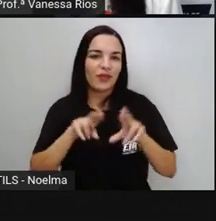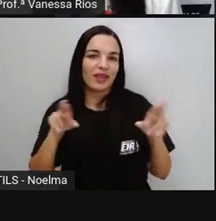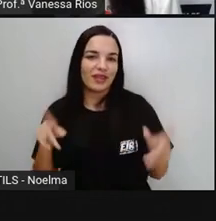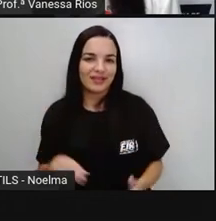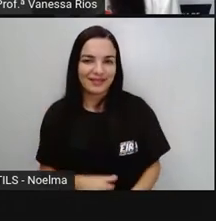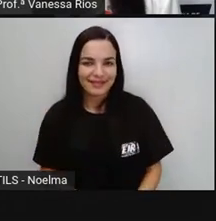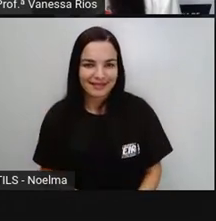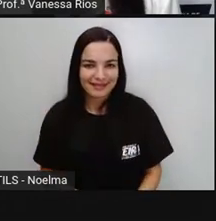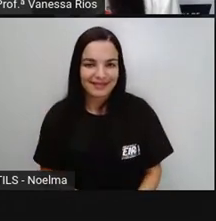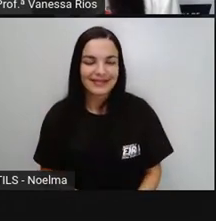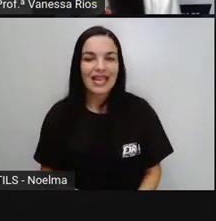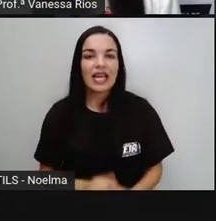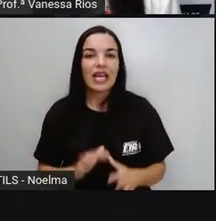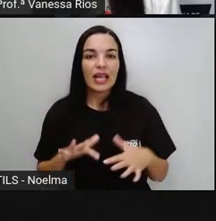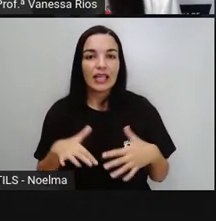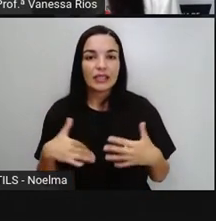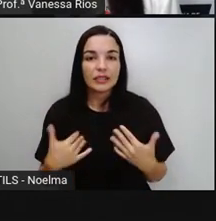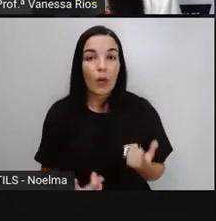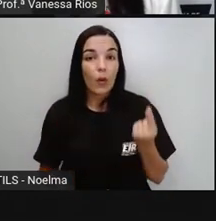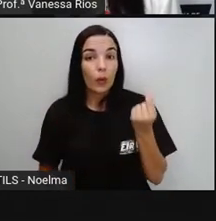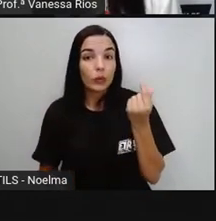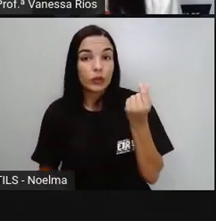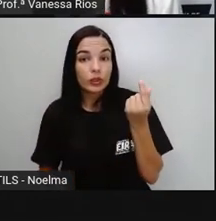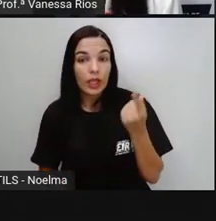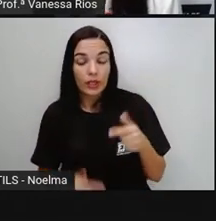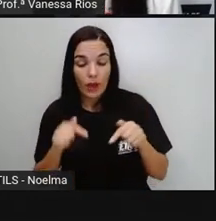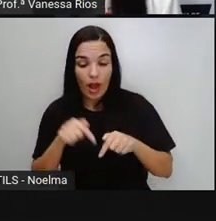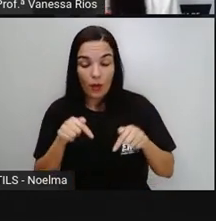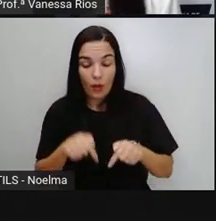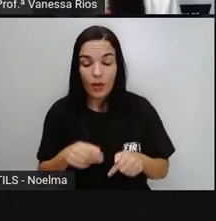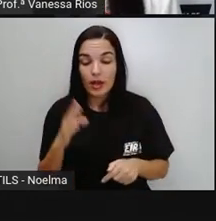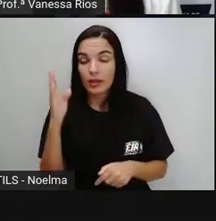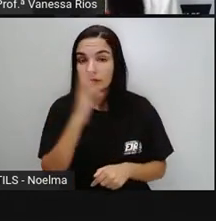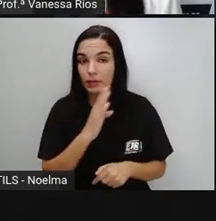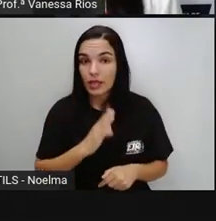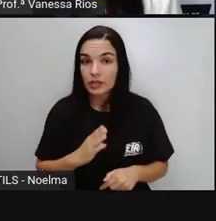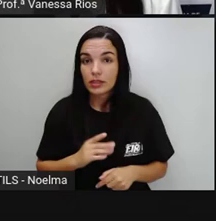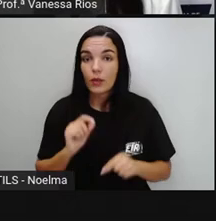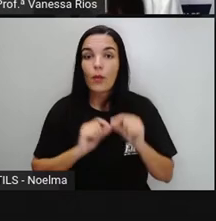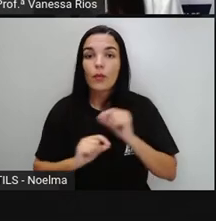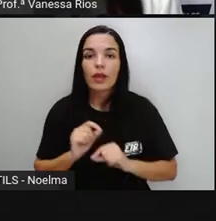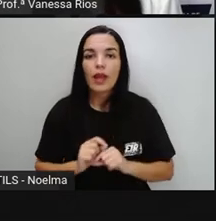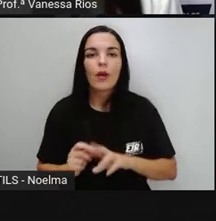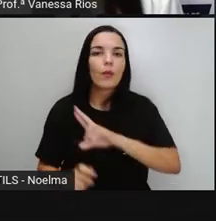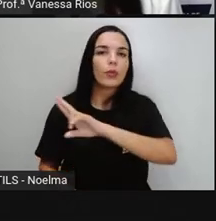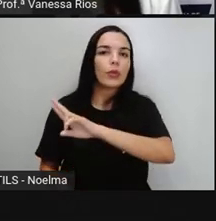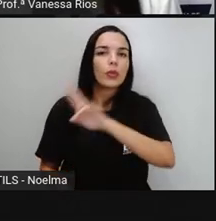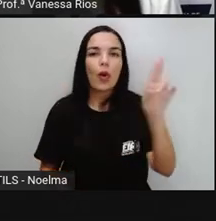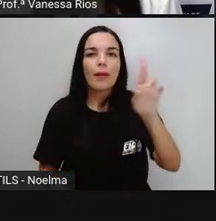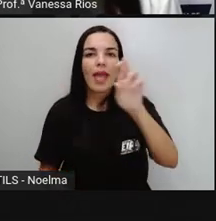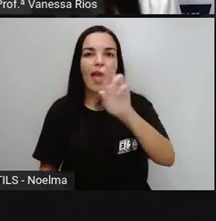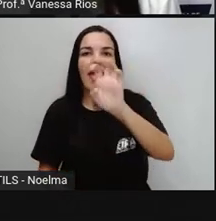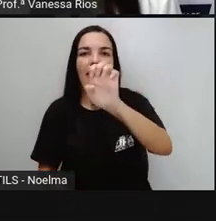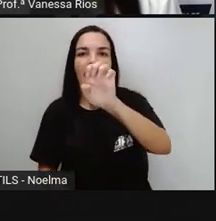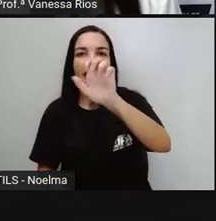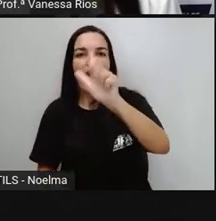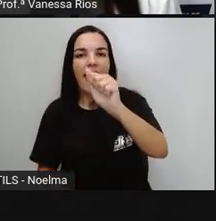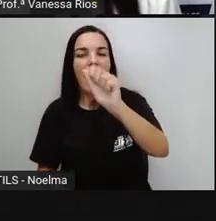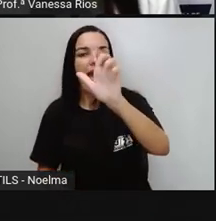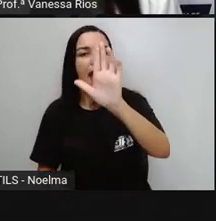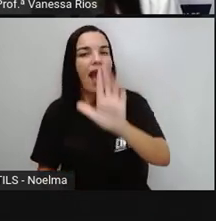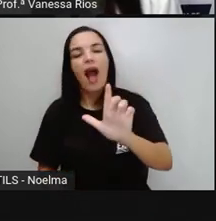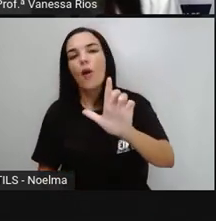E aí o sistema Monetário Brasileiro Atual Tem o nome Aí de Real O plano Real Foi um conjunto De